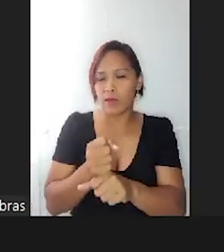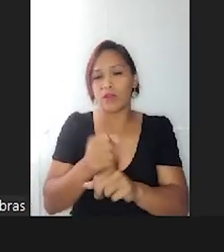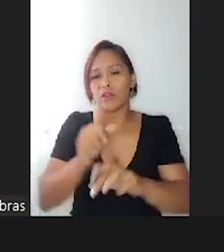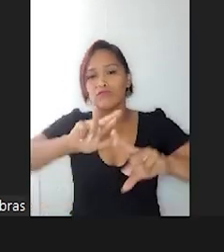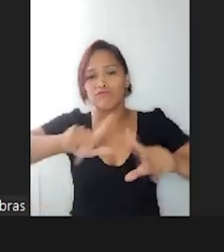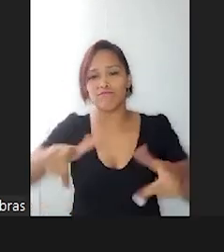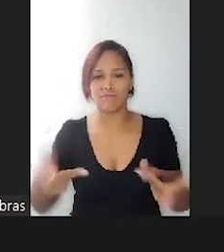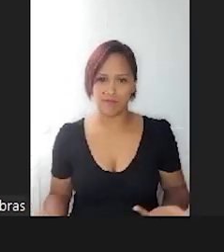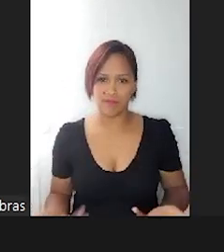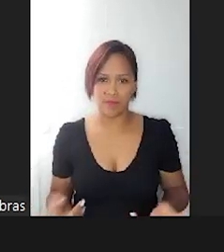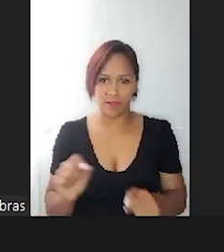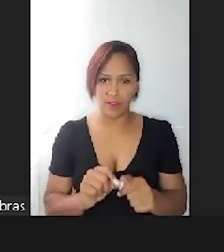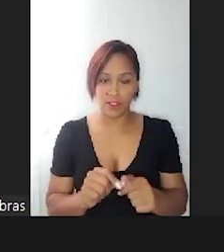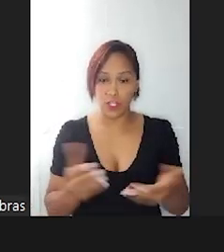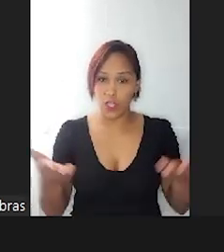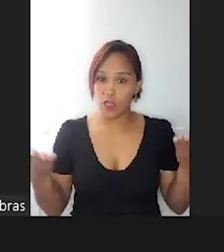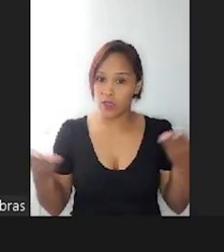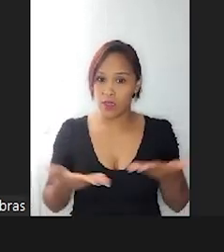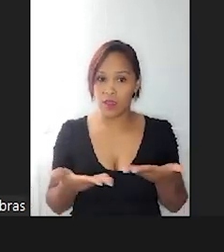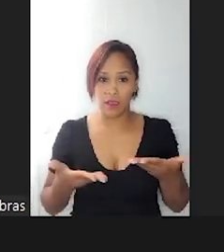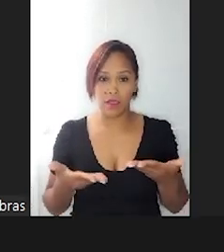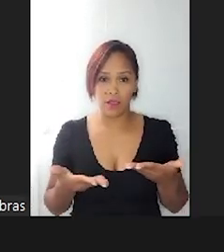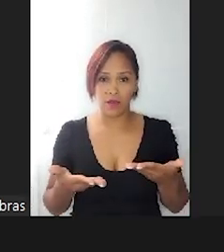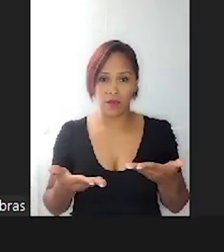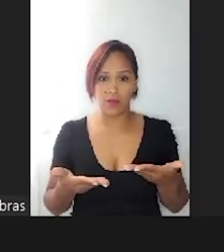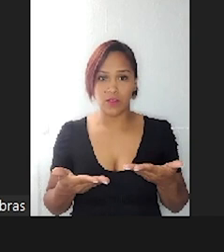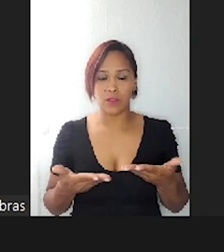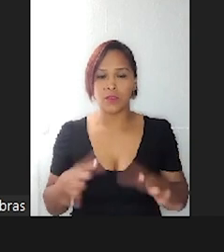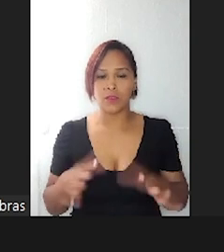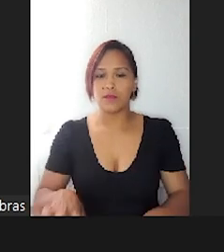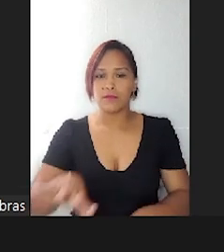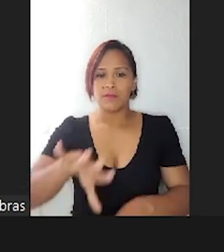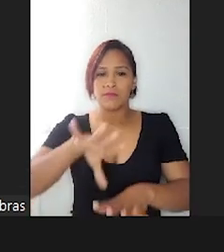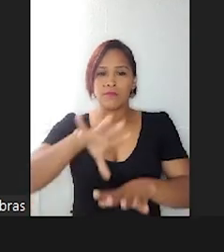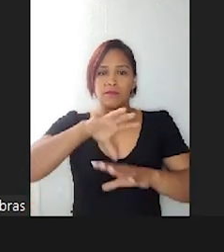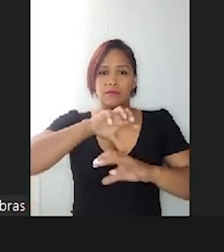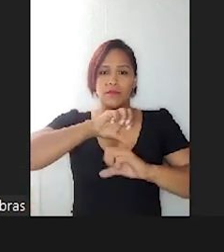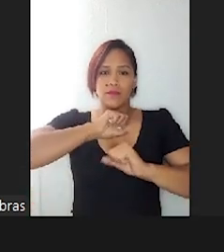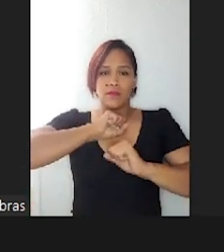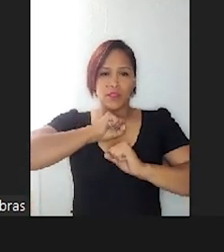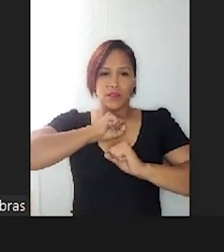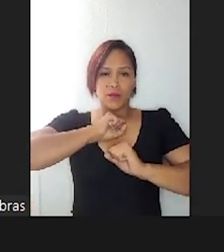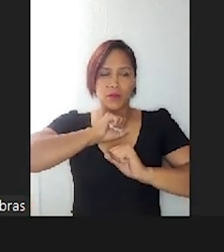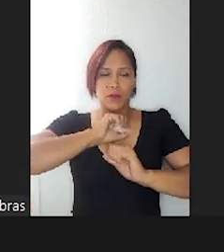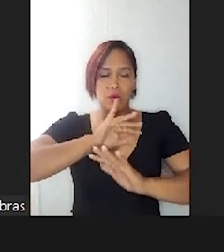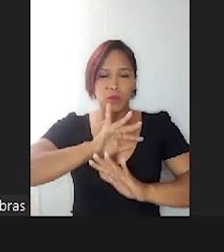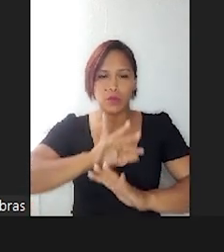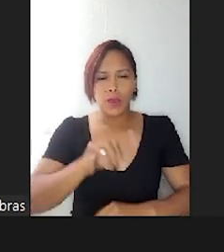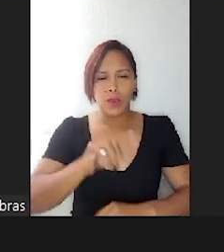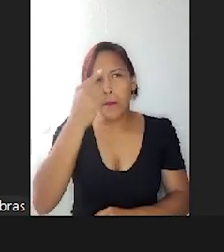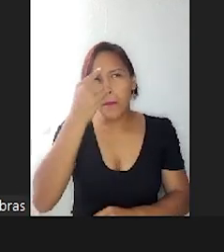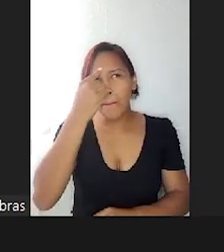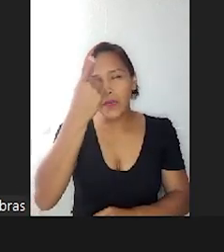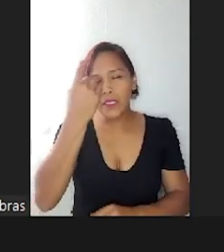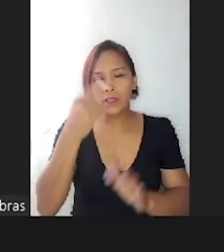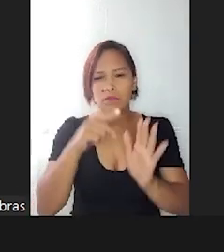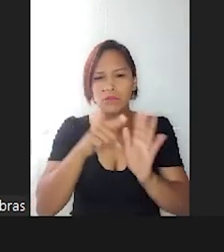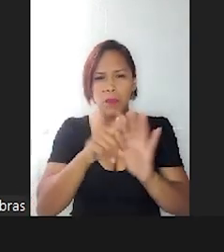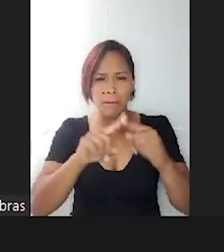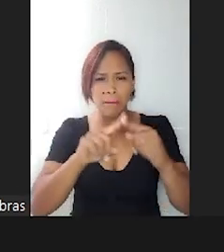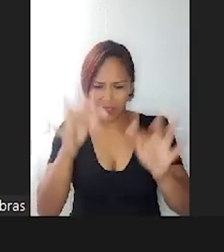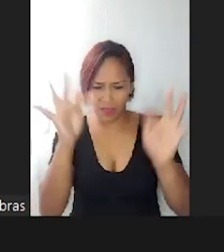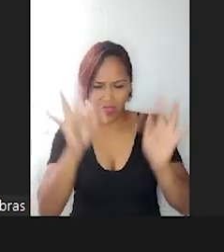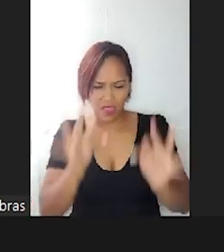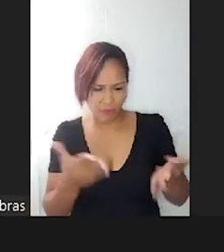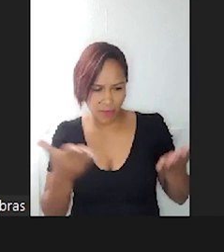E hoje eu respiro, eu penso, eu falo, mas ele tá feliz aqui? Ele tá